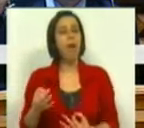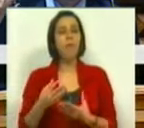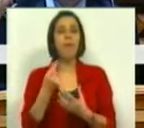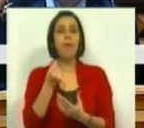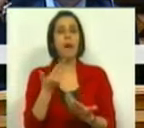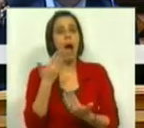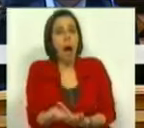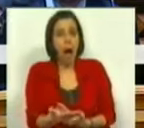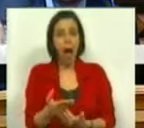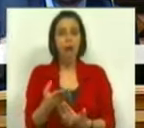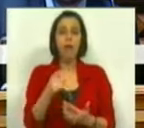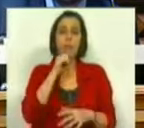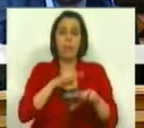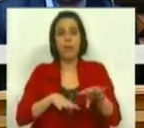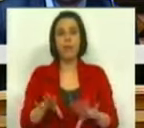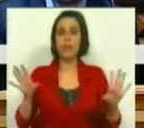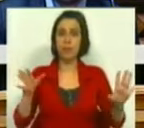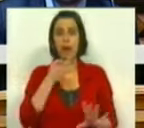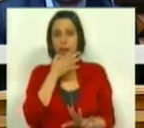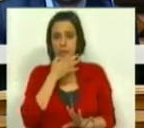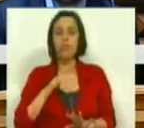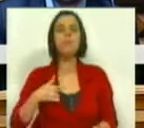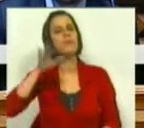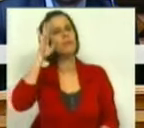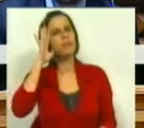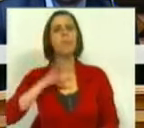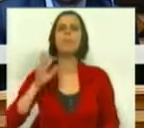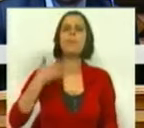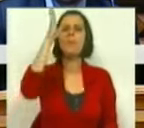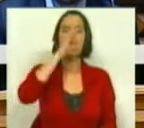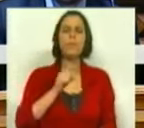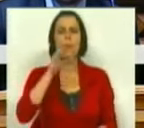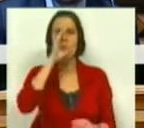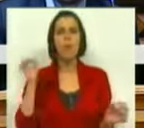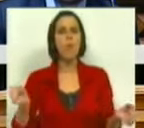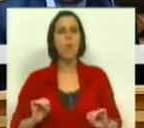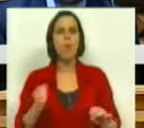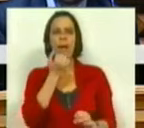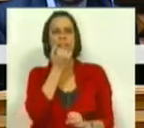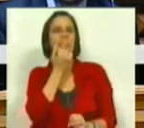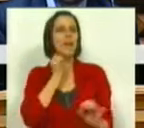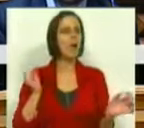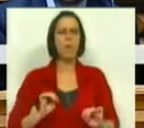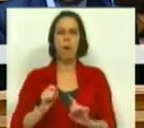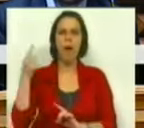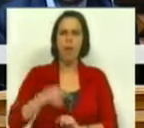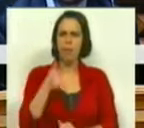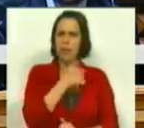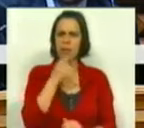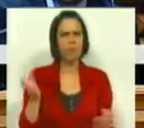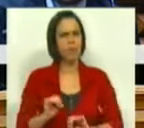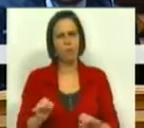meios financeiros para o poder fazer. Sabemos, Sr. Primeiro-Ministro, que o Governo não tem qualquer prazer em impor